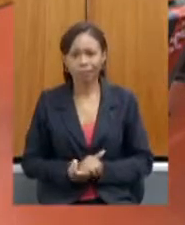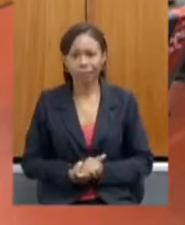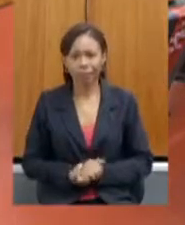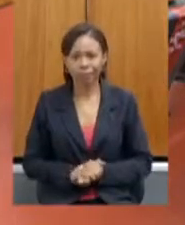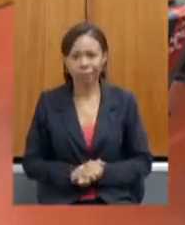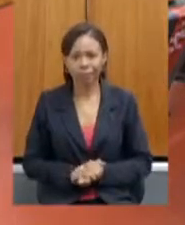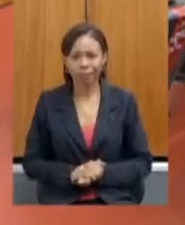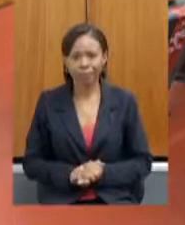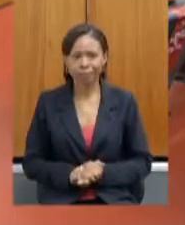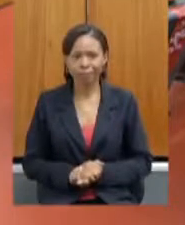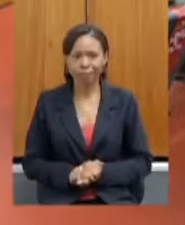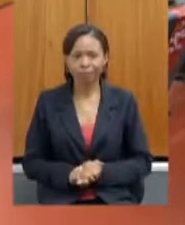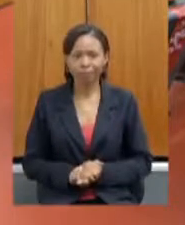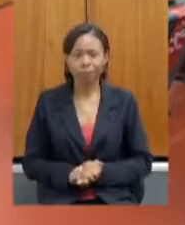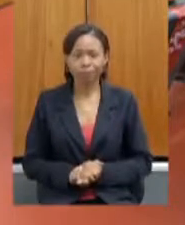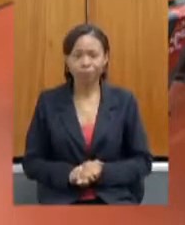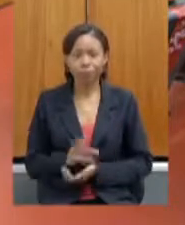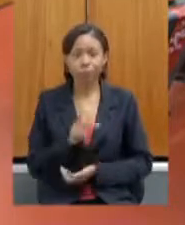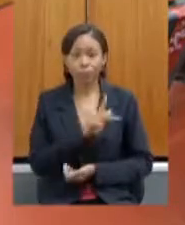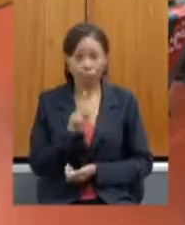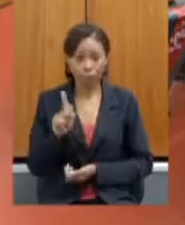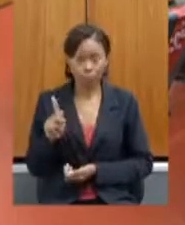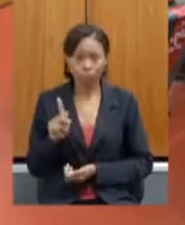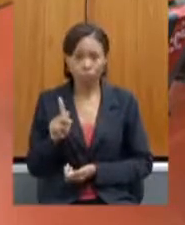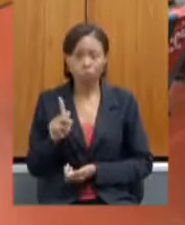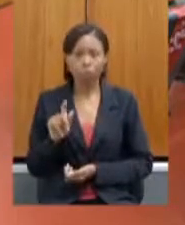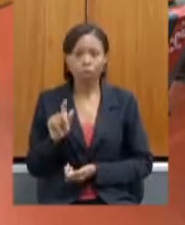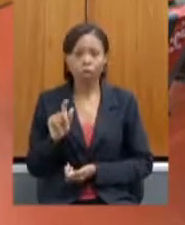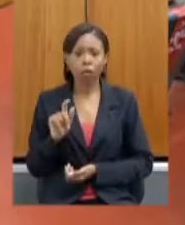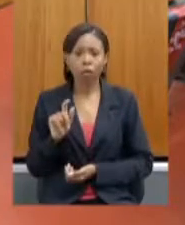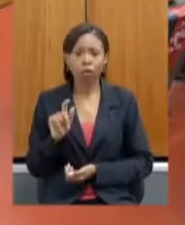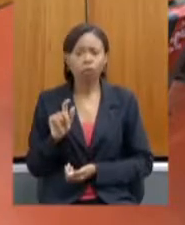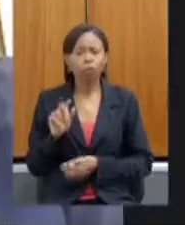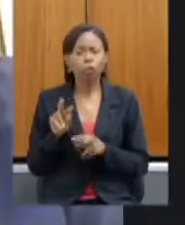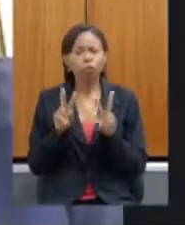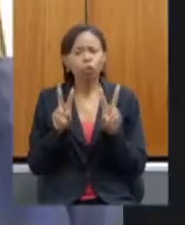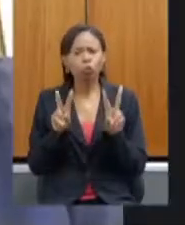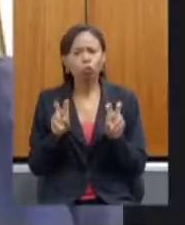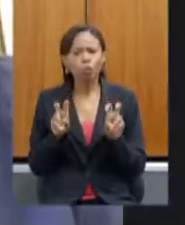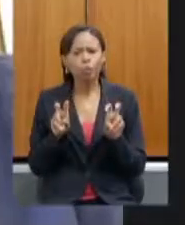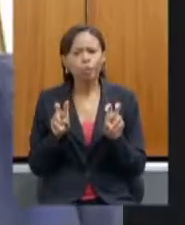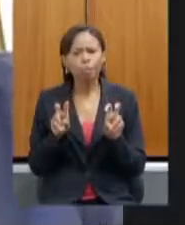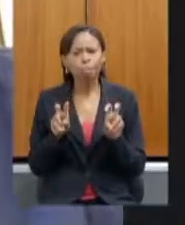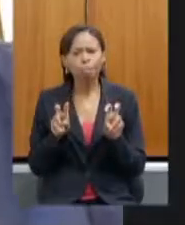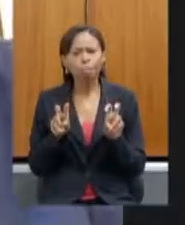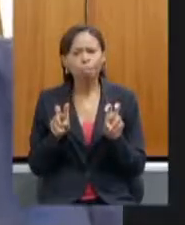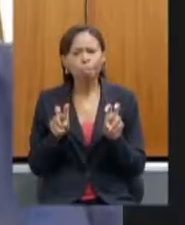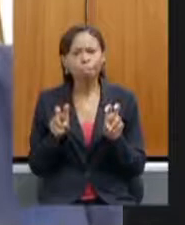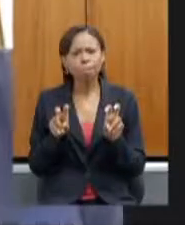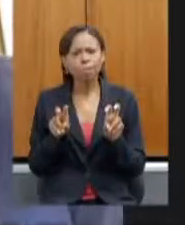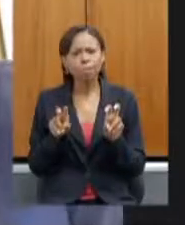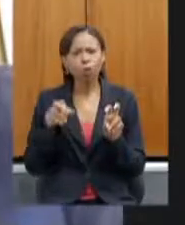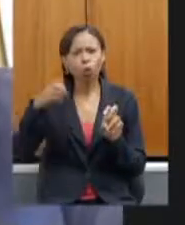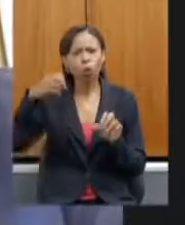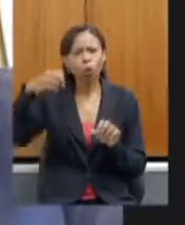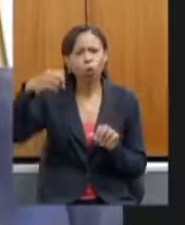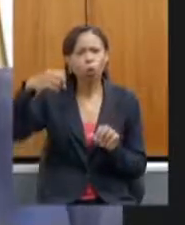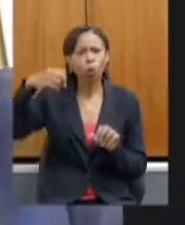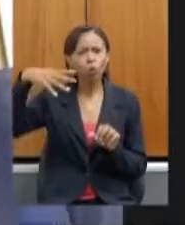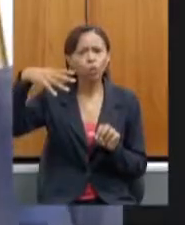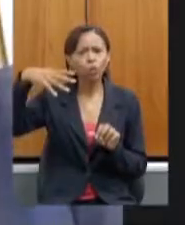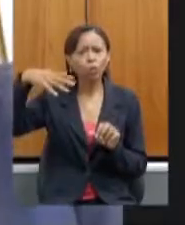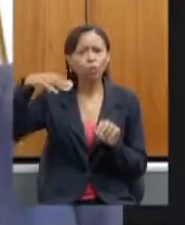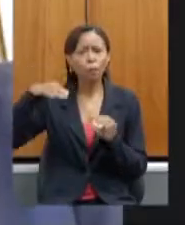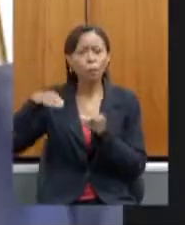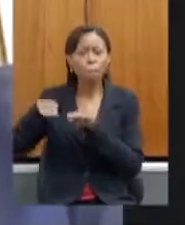meu presidente coronel Henrique com relação a questão do Luz para Todos eu quero